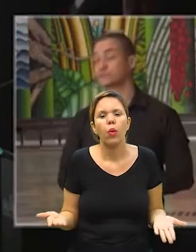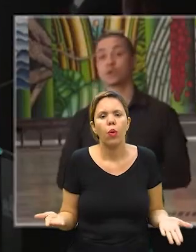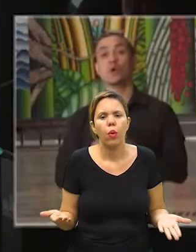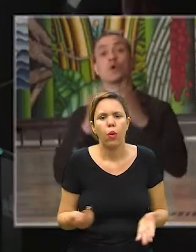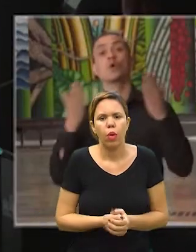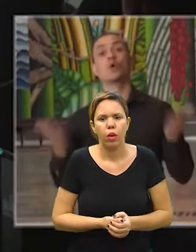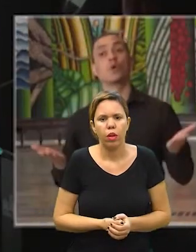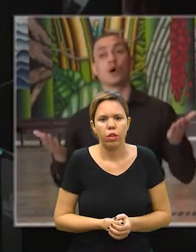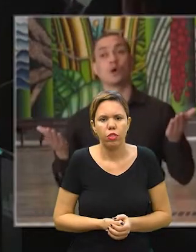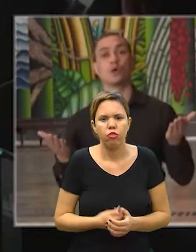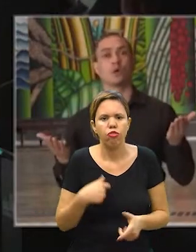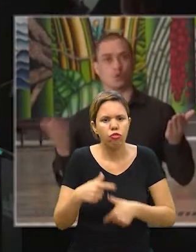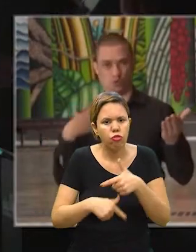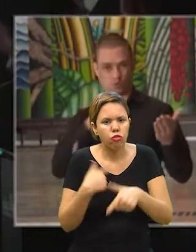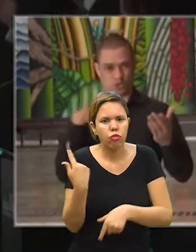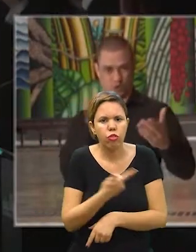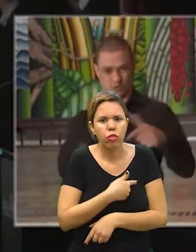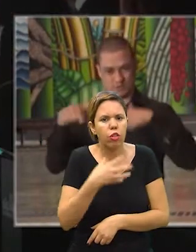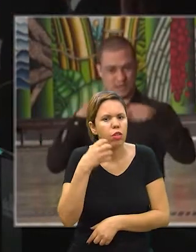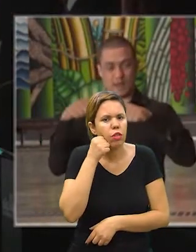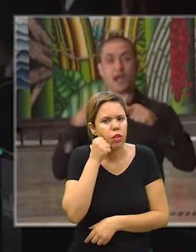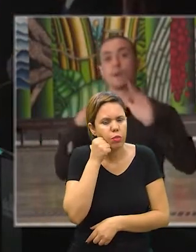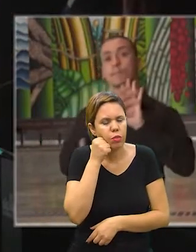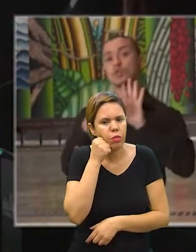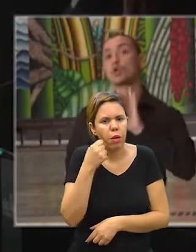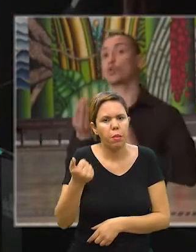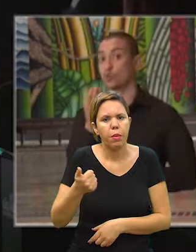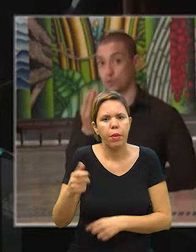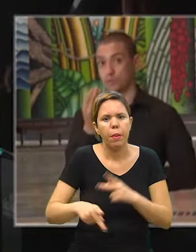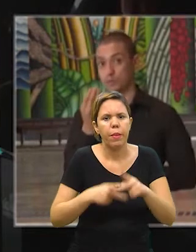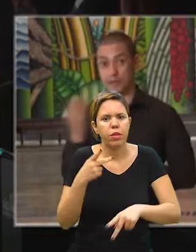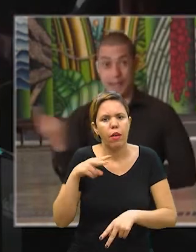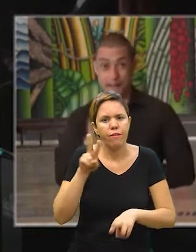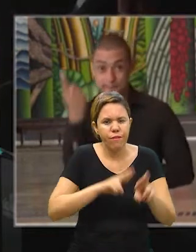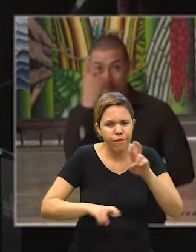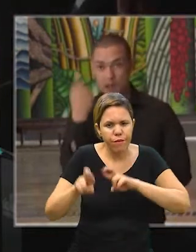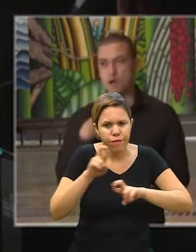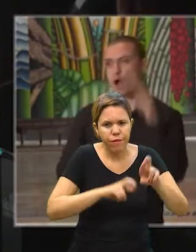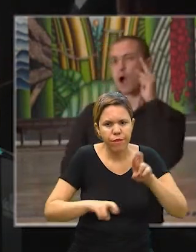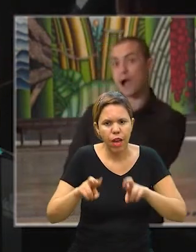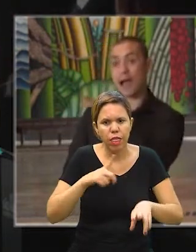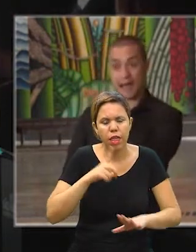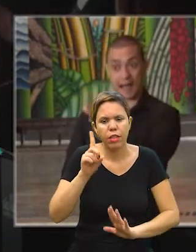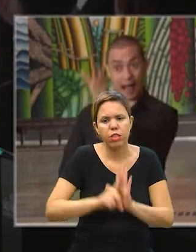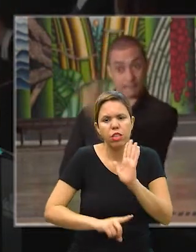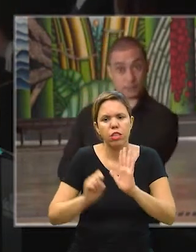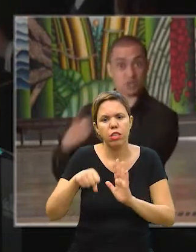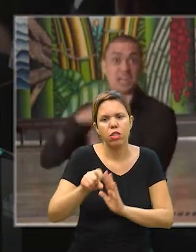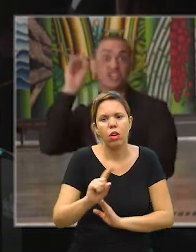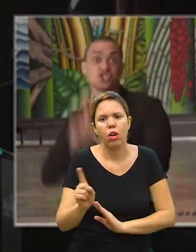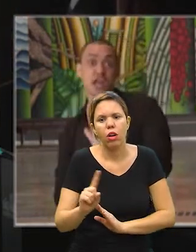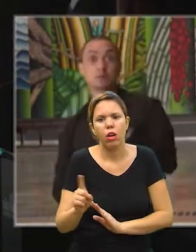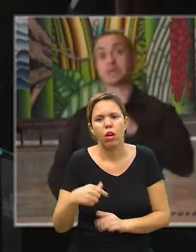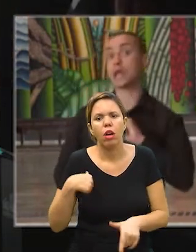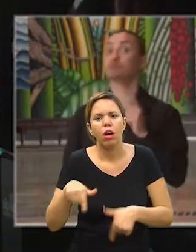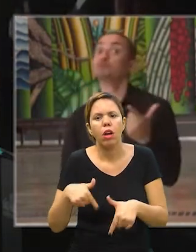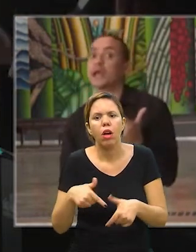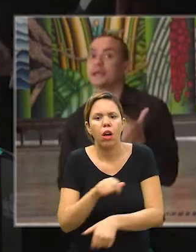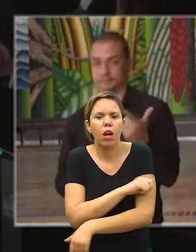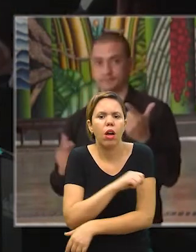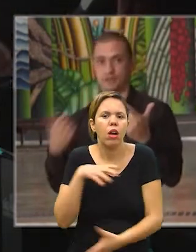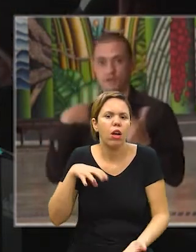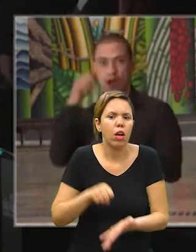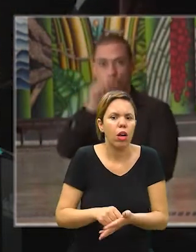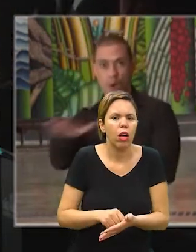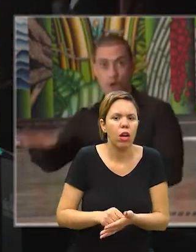a forma de trabalho que nós adotamos? Então, primeiro a pessoa tem que verificar se ela tem direito ou não. Nós estamos trabalhando com